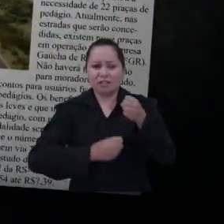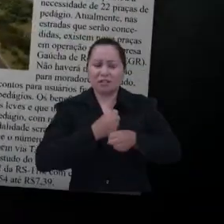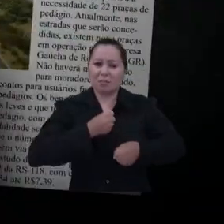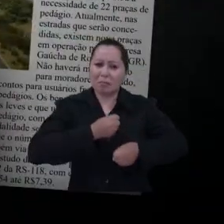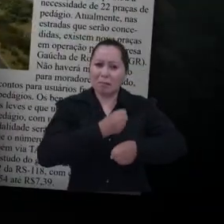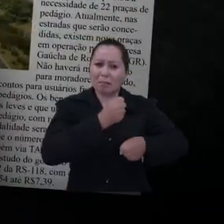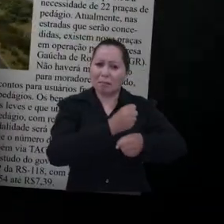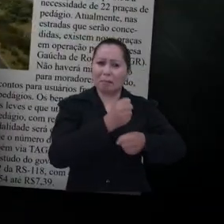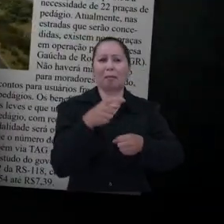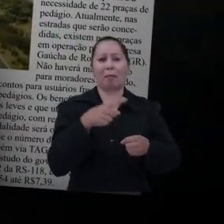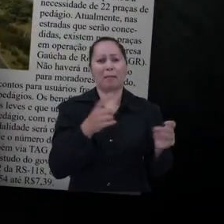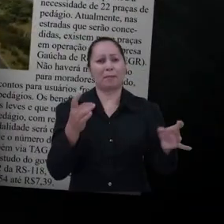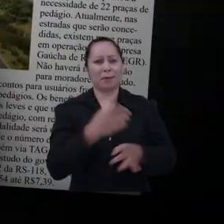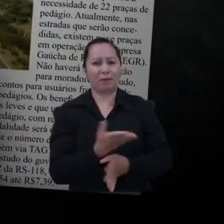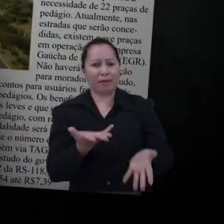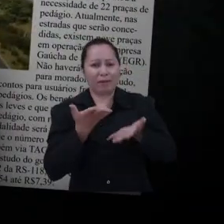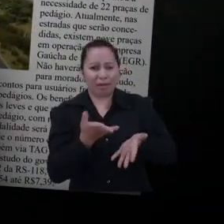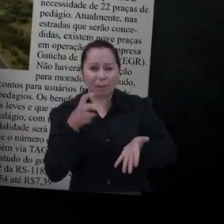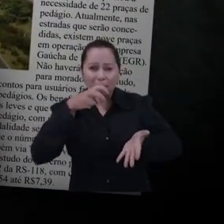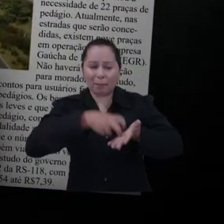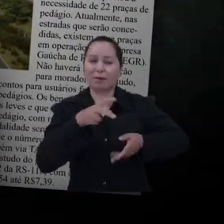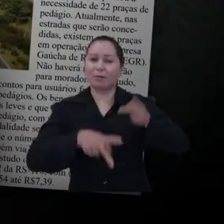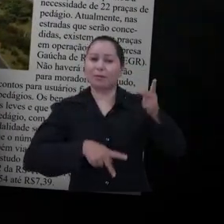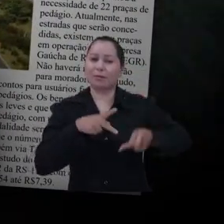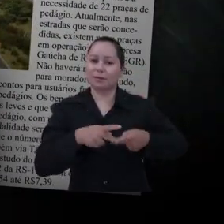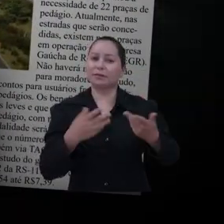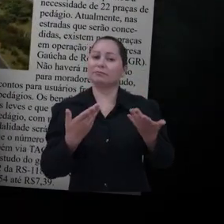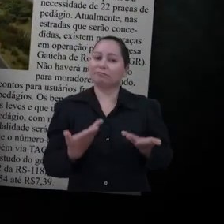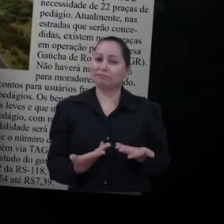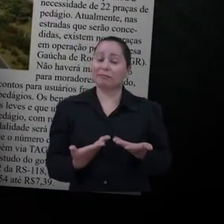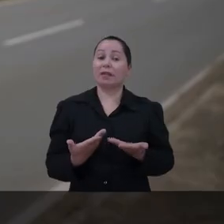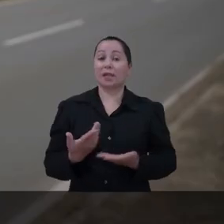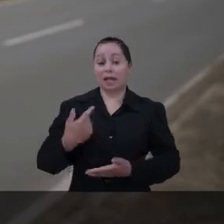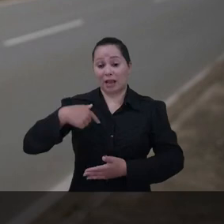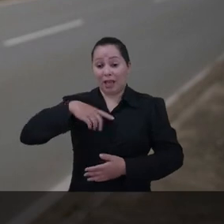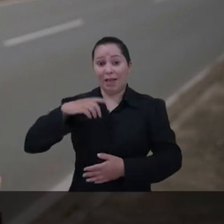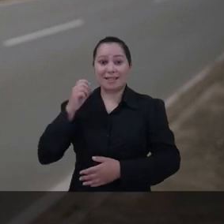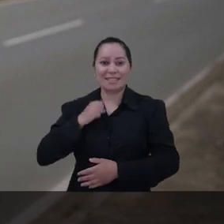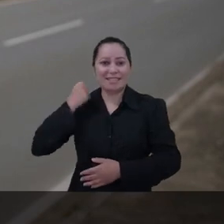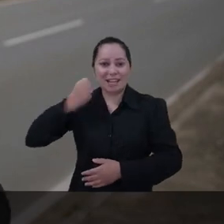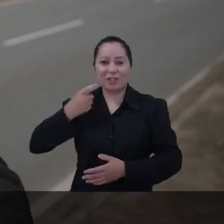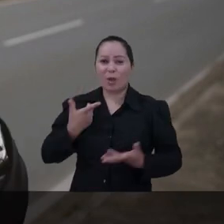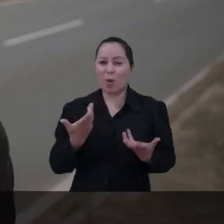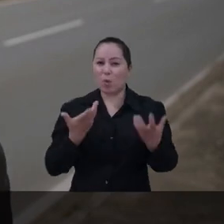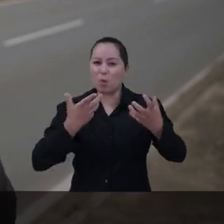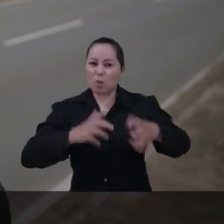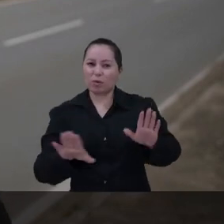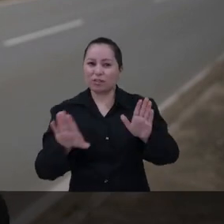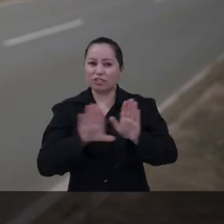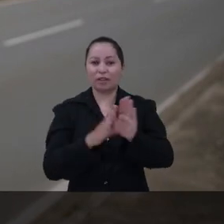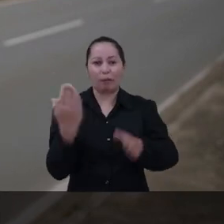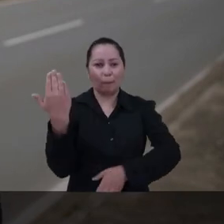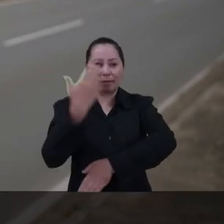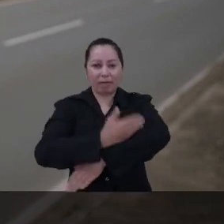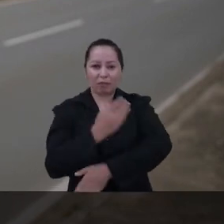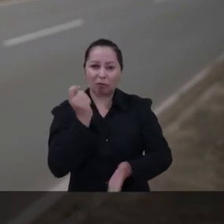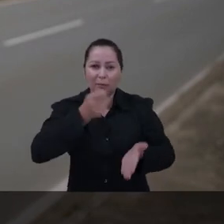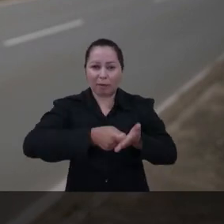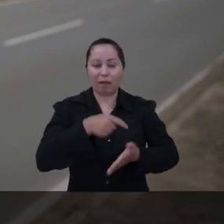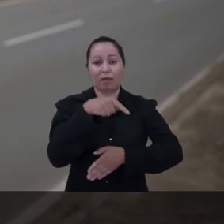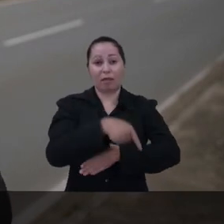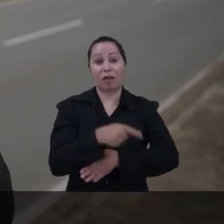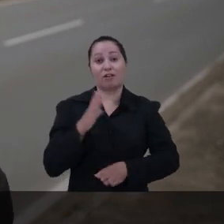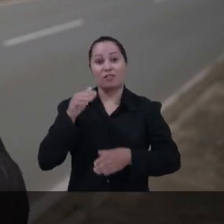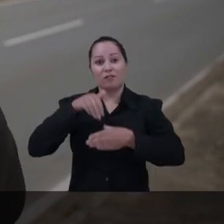Levaram 20 anos de não fazer essa obra e já querem punir a nossa população. Como senador, vou combater a chegada desse